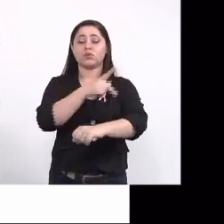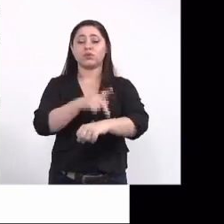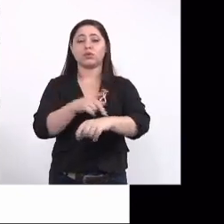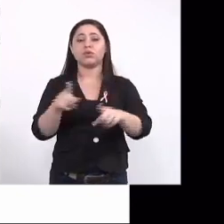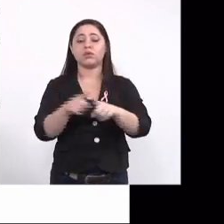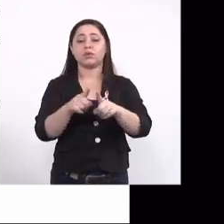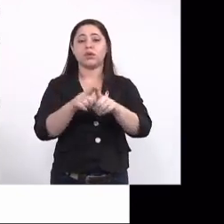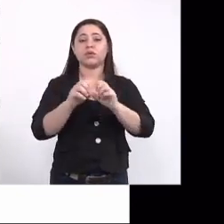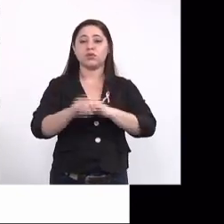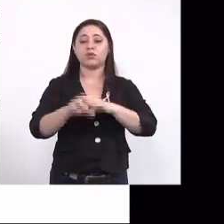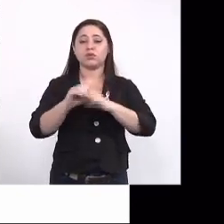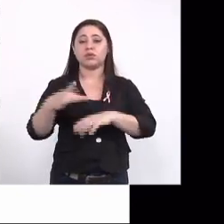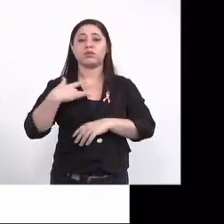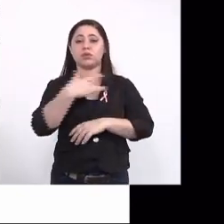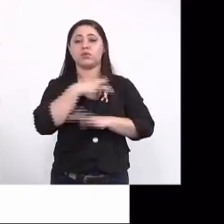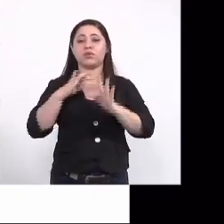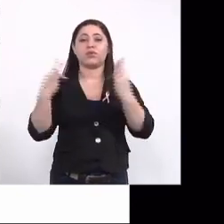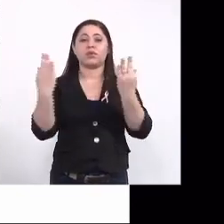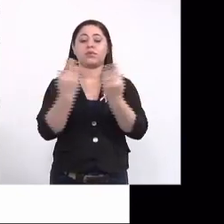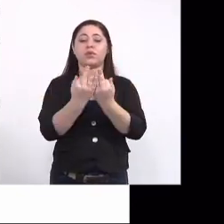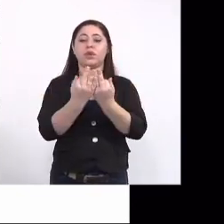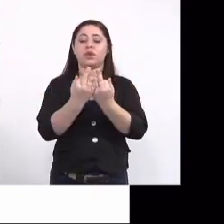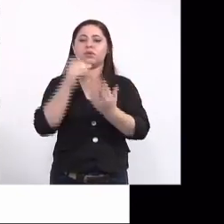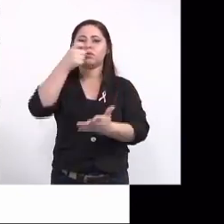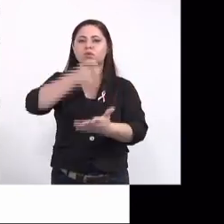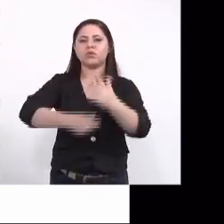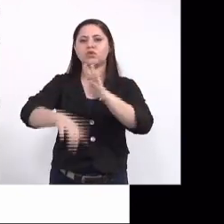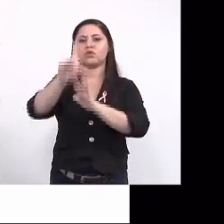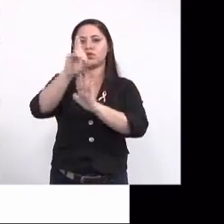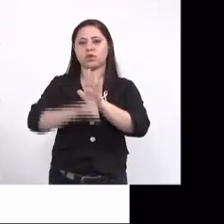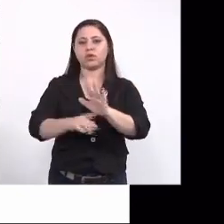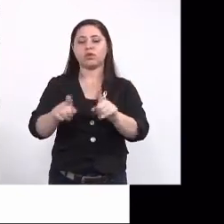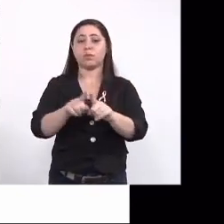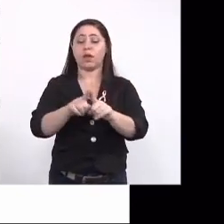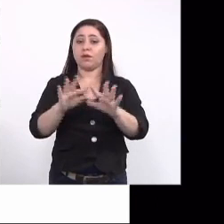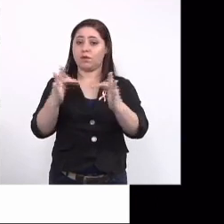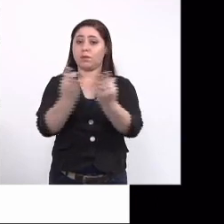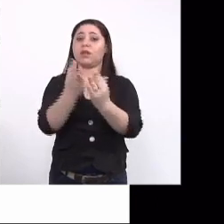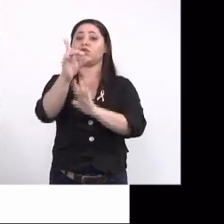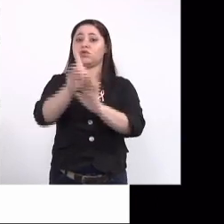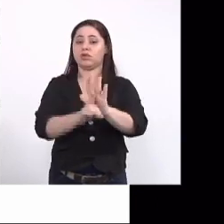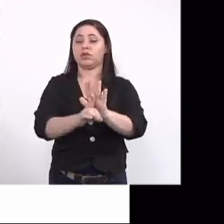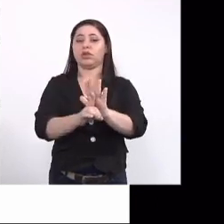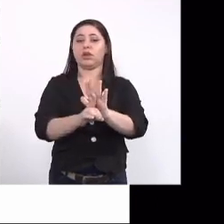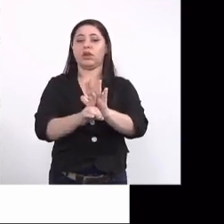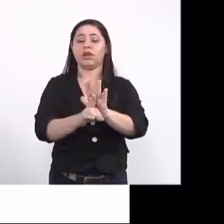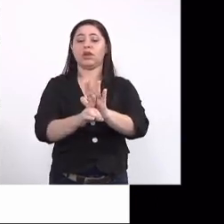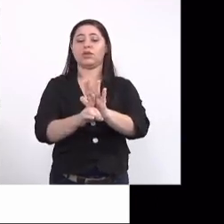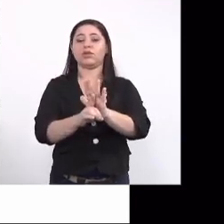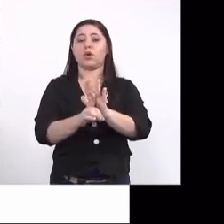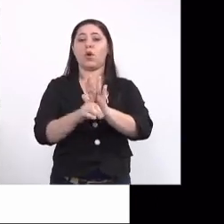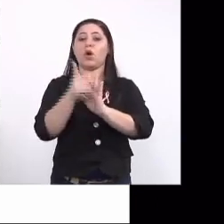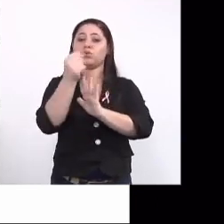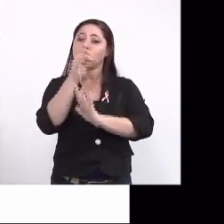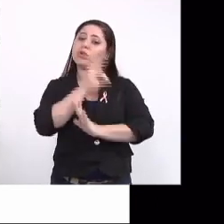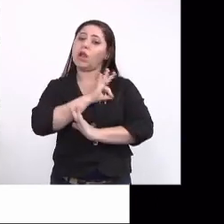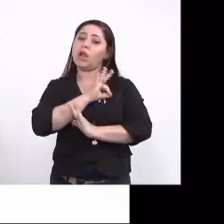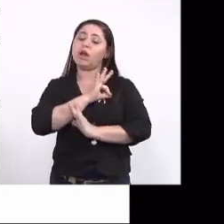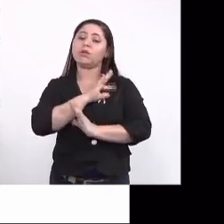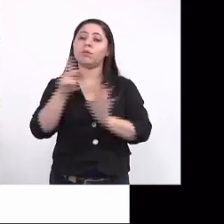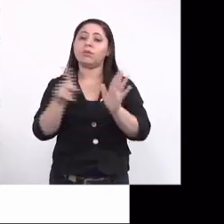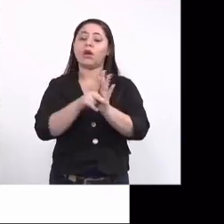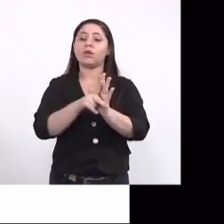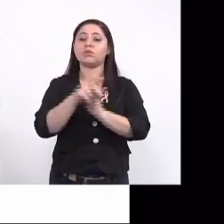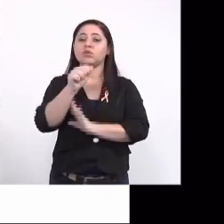educação em saúde para a família garantia de direitos essas mães têm essas famílias têm direito a benefícios sociais e a gente